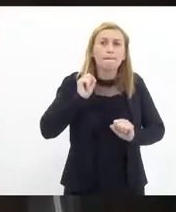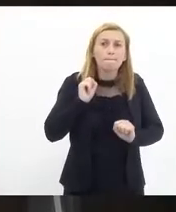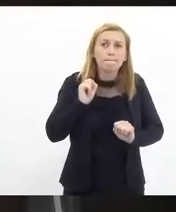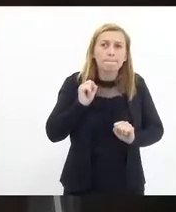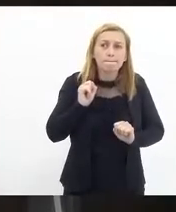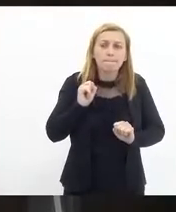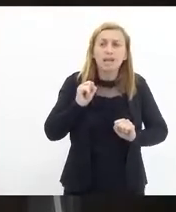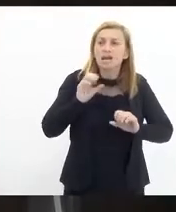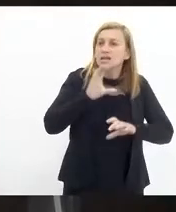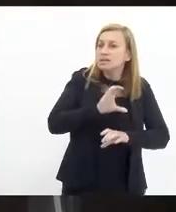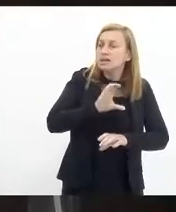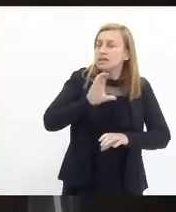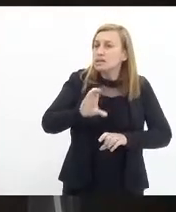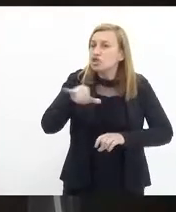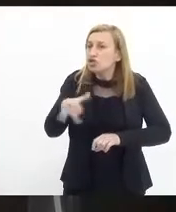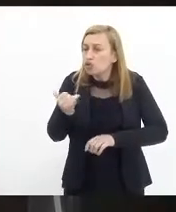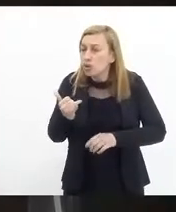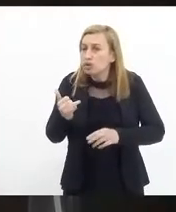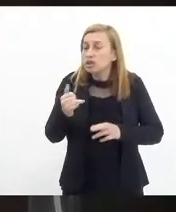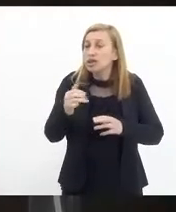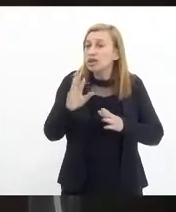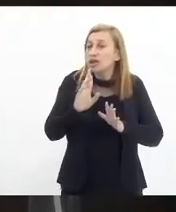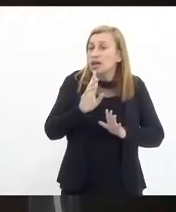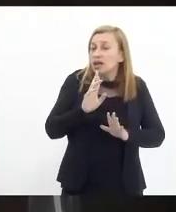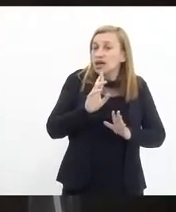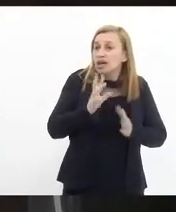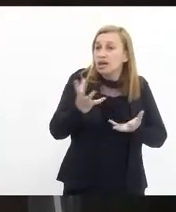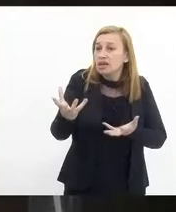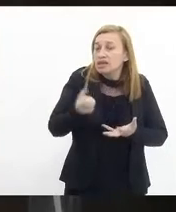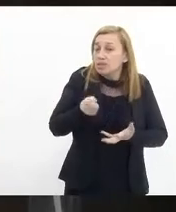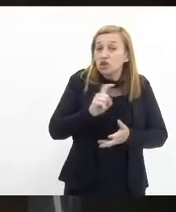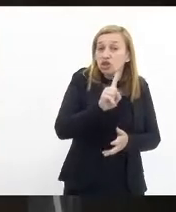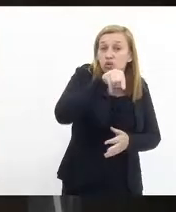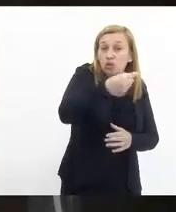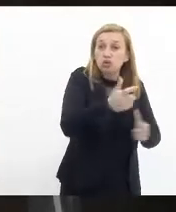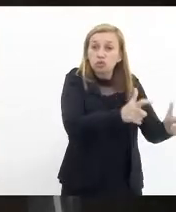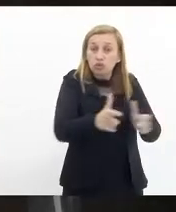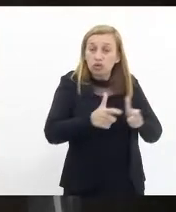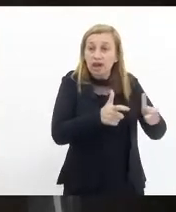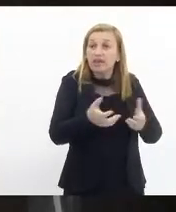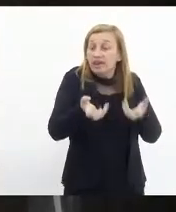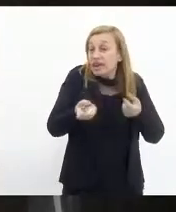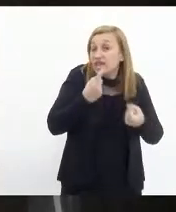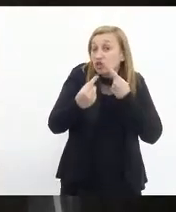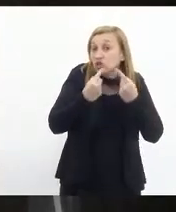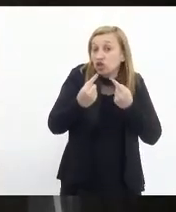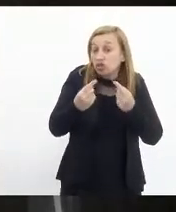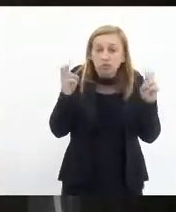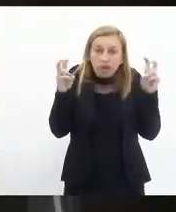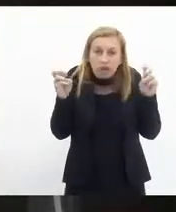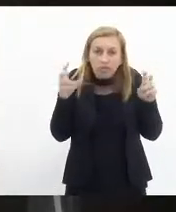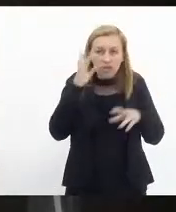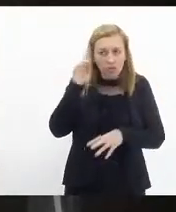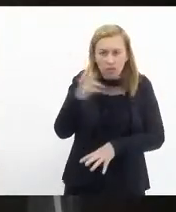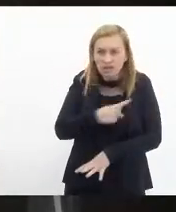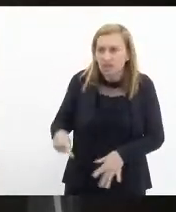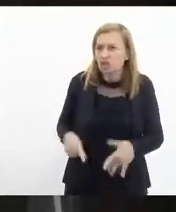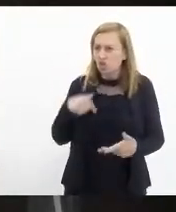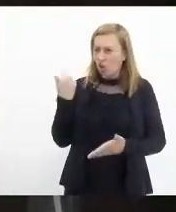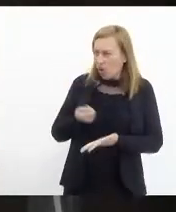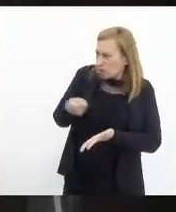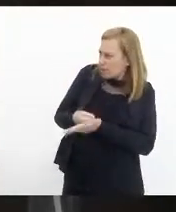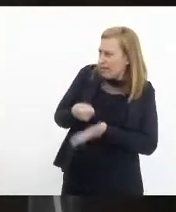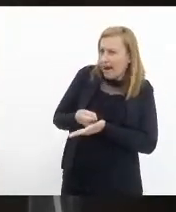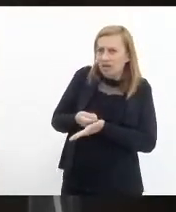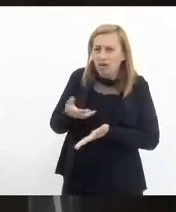A CCJ tem recebido colaborações de outras entidades que querem ainda debater o tema, senhor presidente. É claro, nós não somos obrigados de